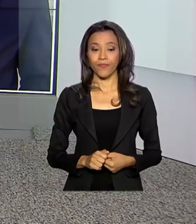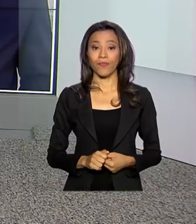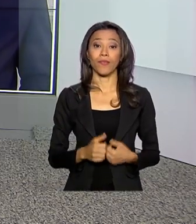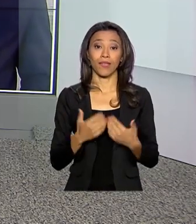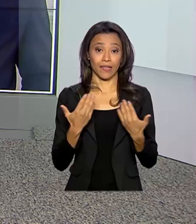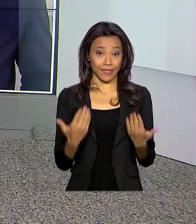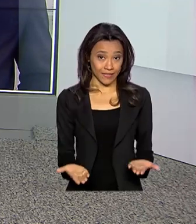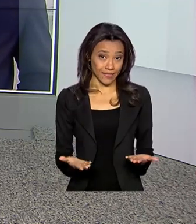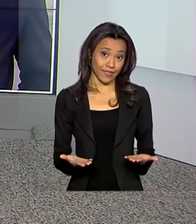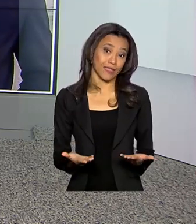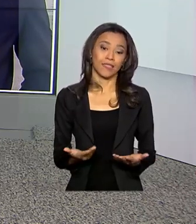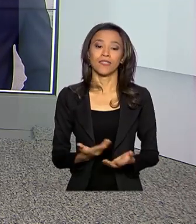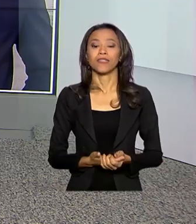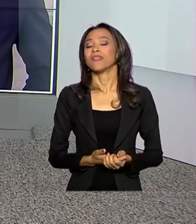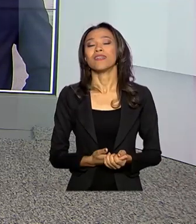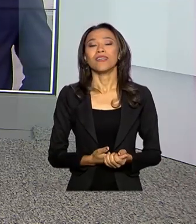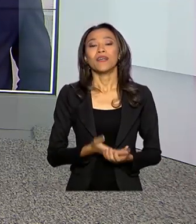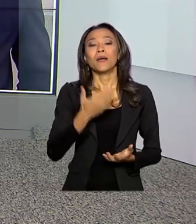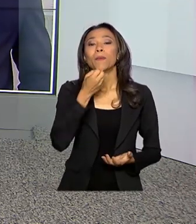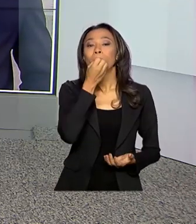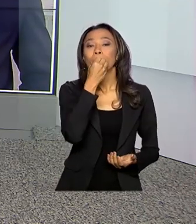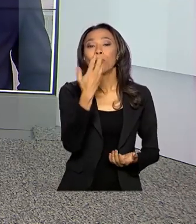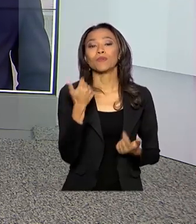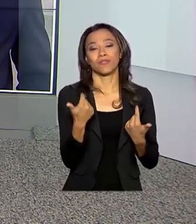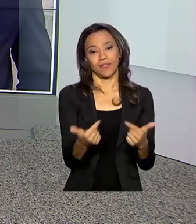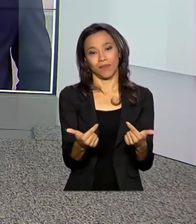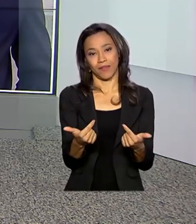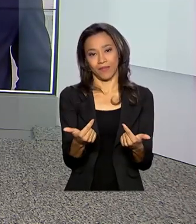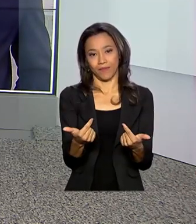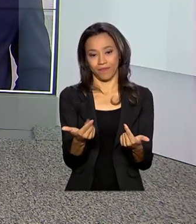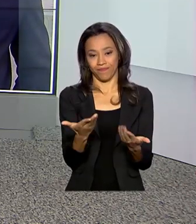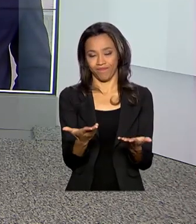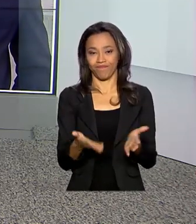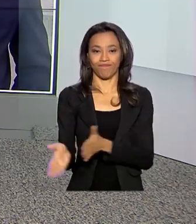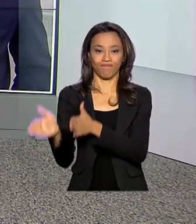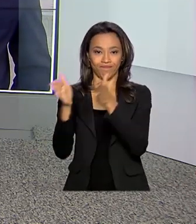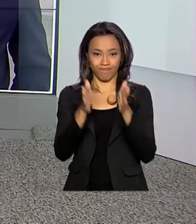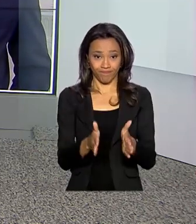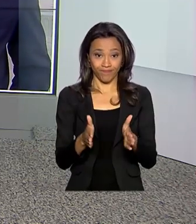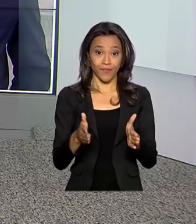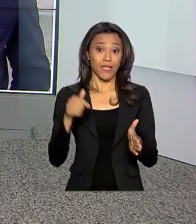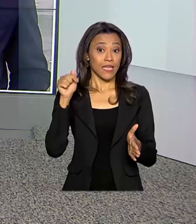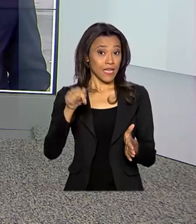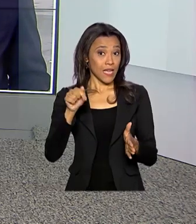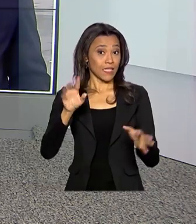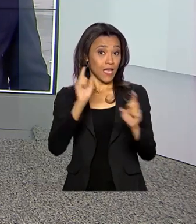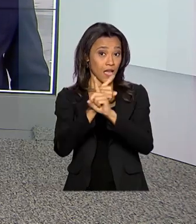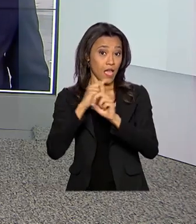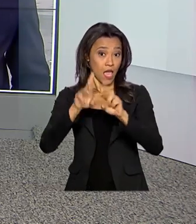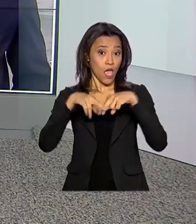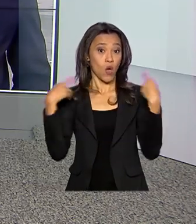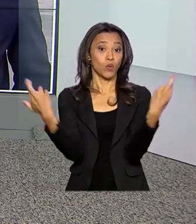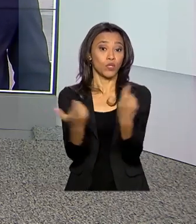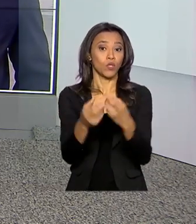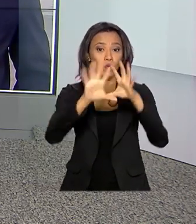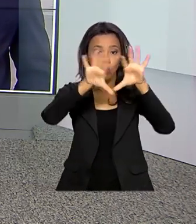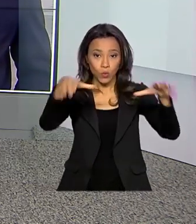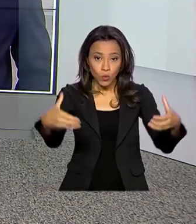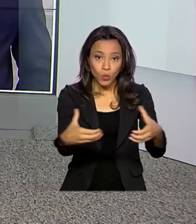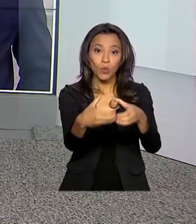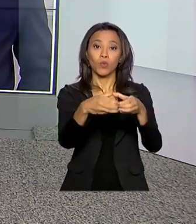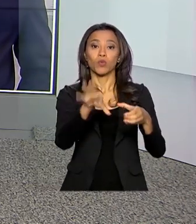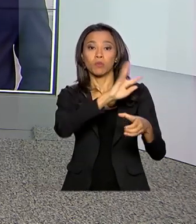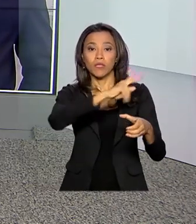Volta comigo, Luciana. Bom trabalho aí para você. Bom, e além da reunião de cúpula, os chefes de Estado e de